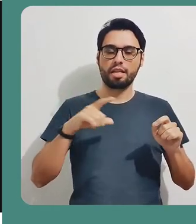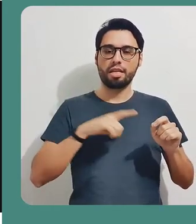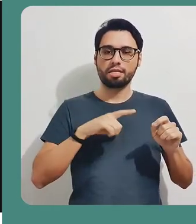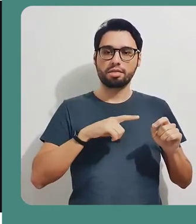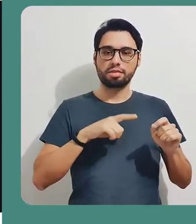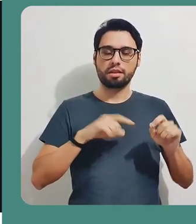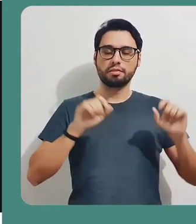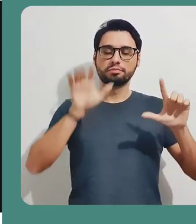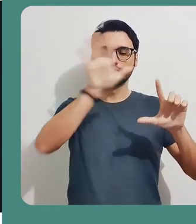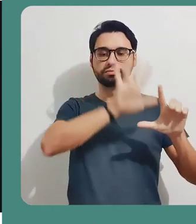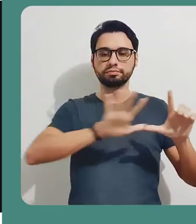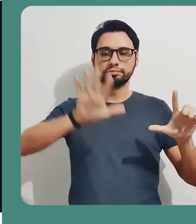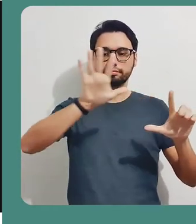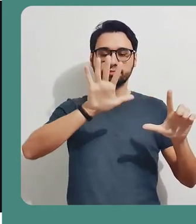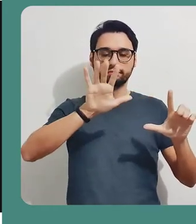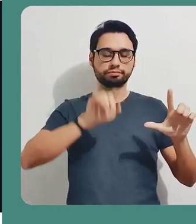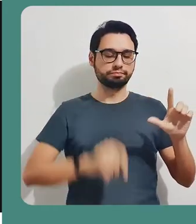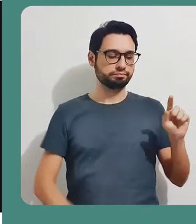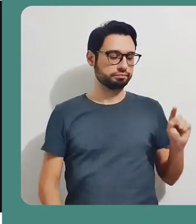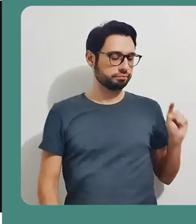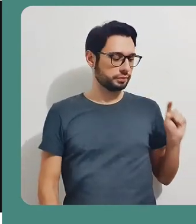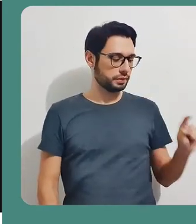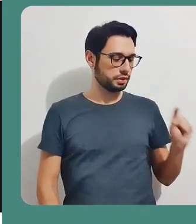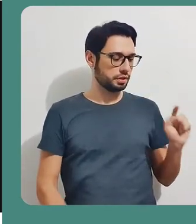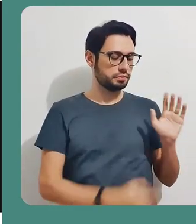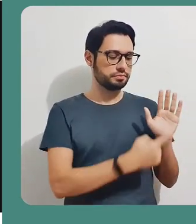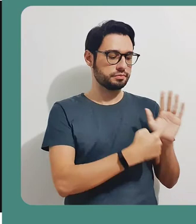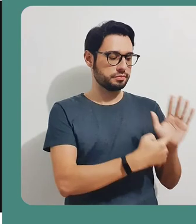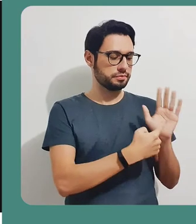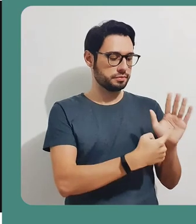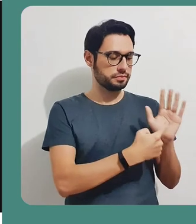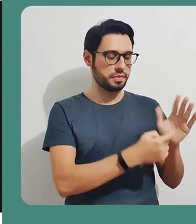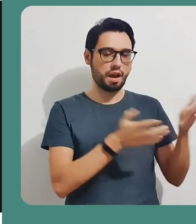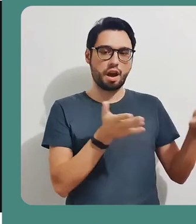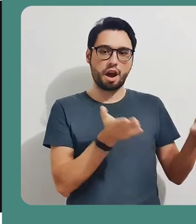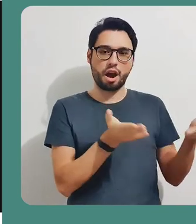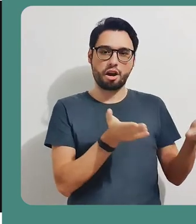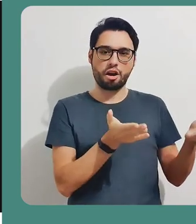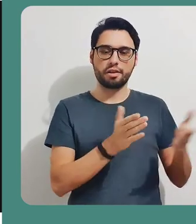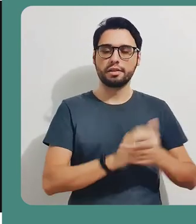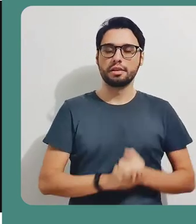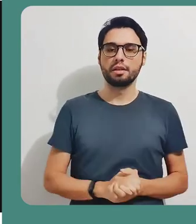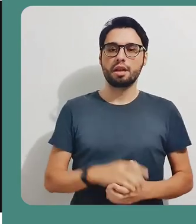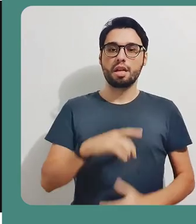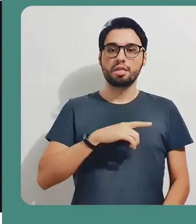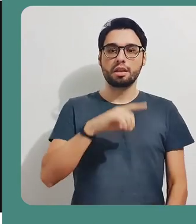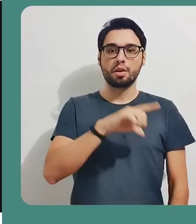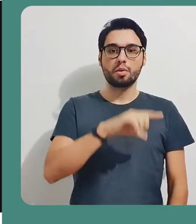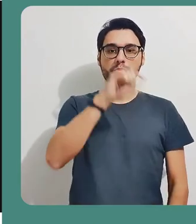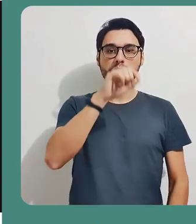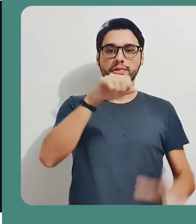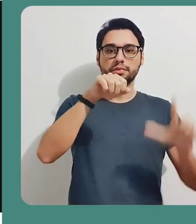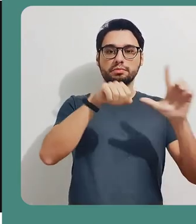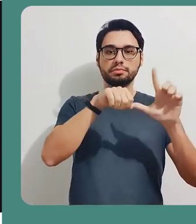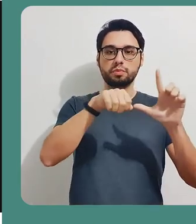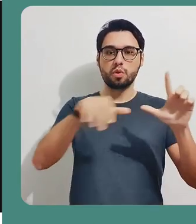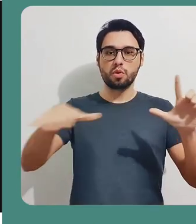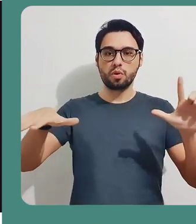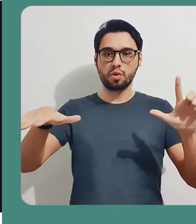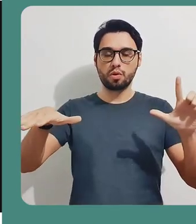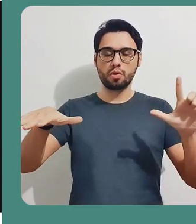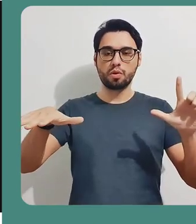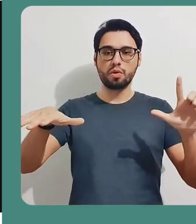bastante importante da ferramenta Google Meets é este de apresentação. Então, clicando aqui na opção de apresentar agora,